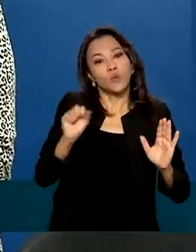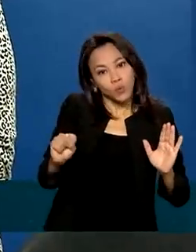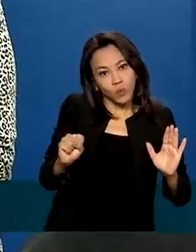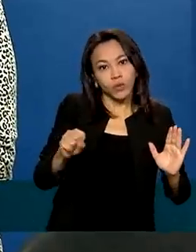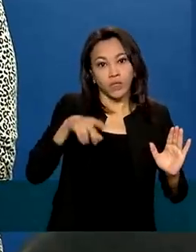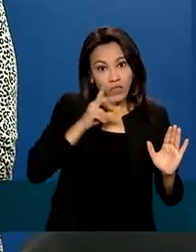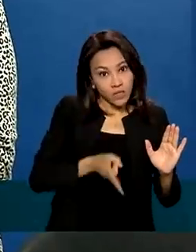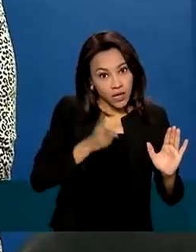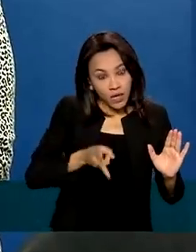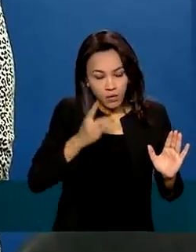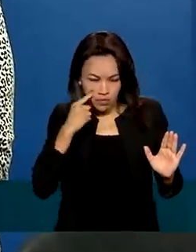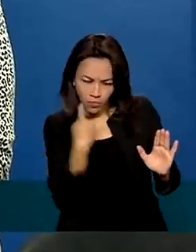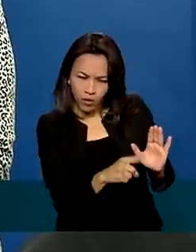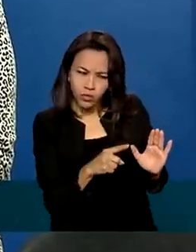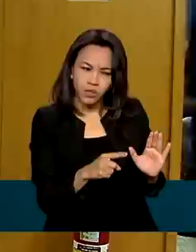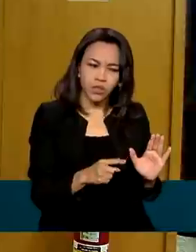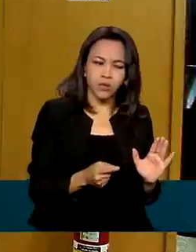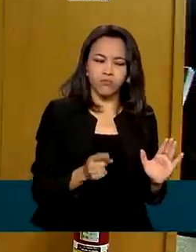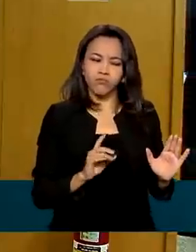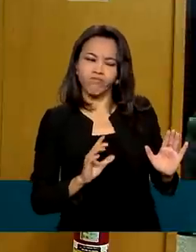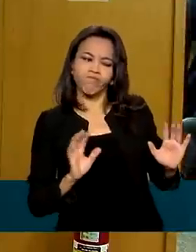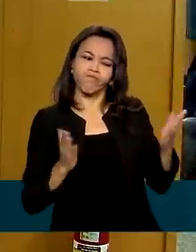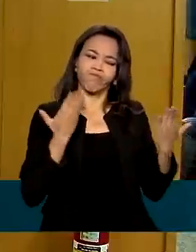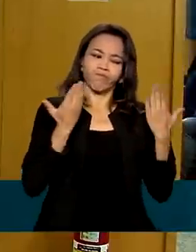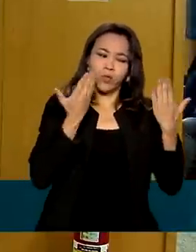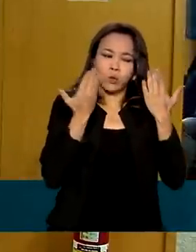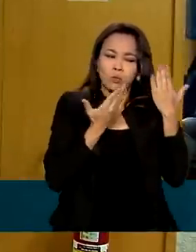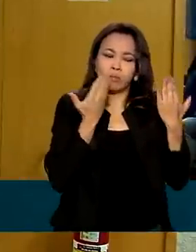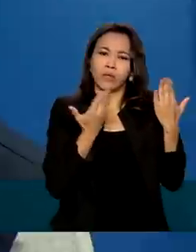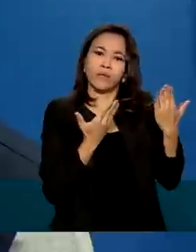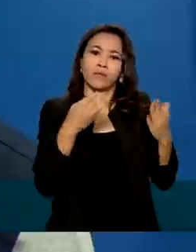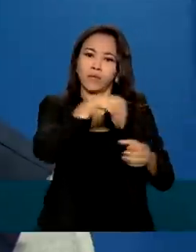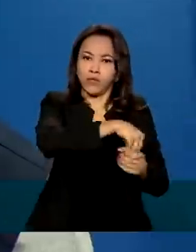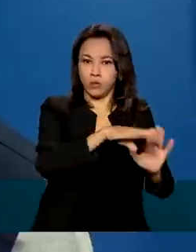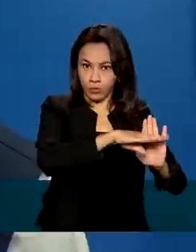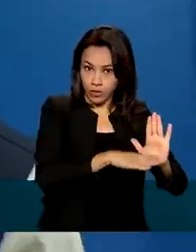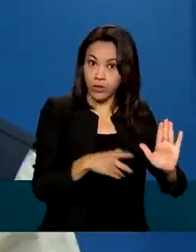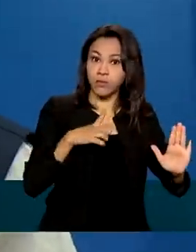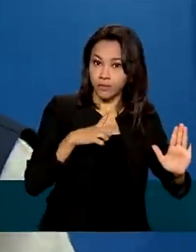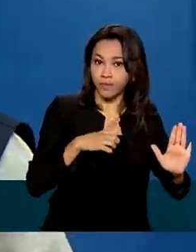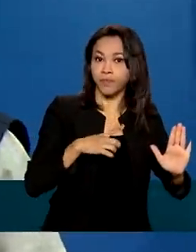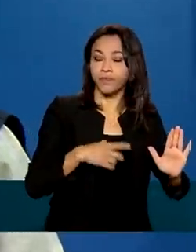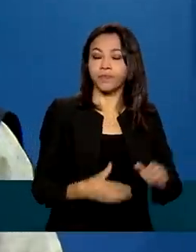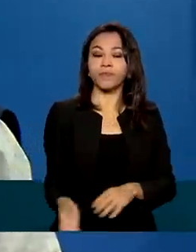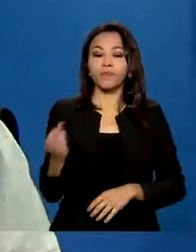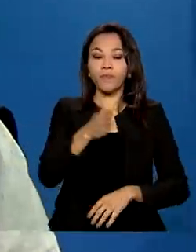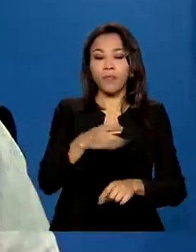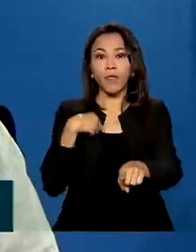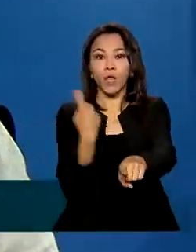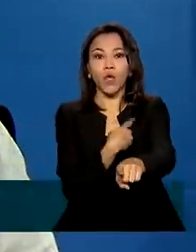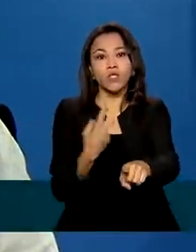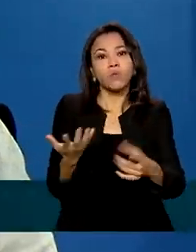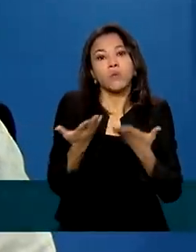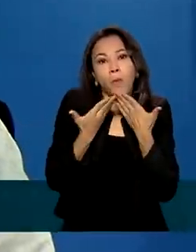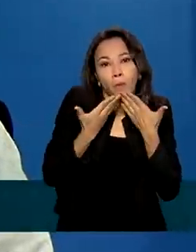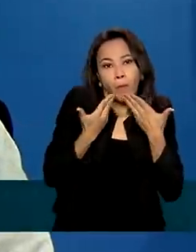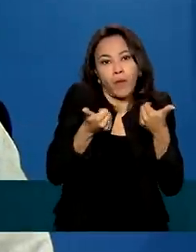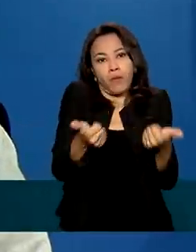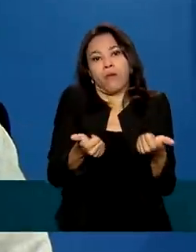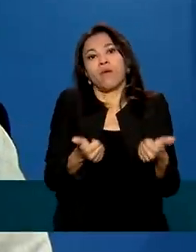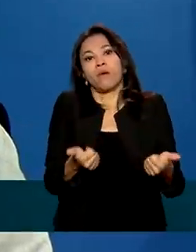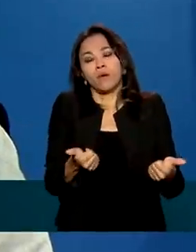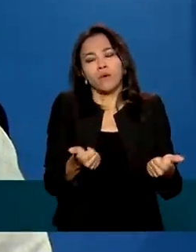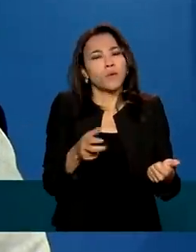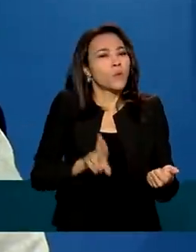que houver indícios de irregularidades no âmbito do programa. Nós estamos aprimorando, através de